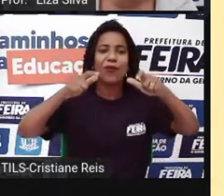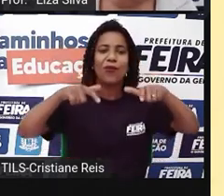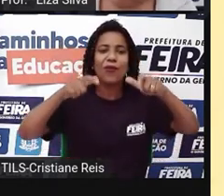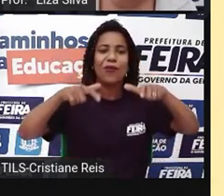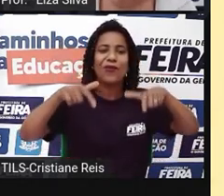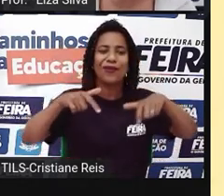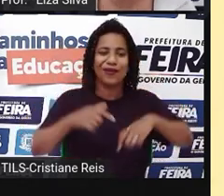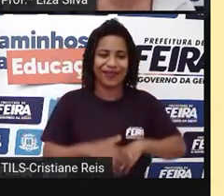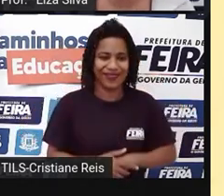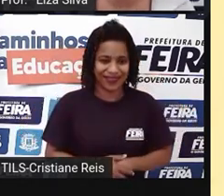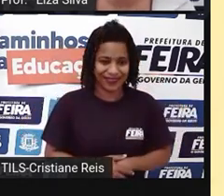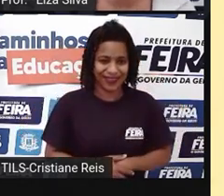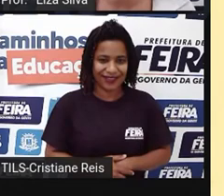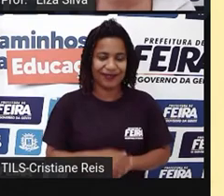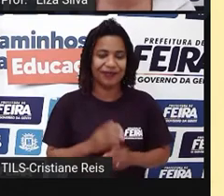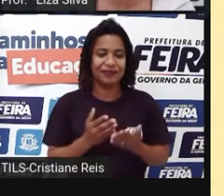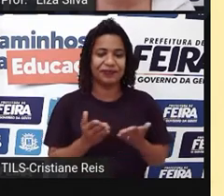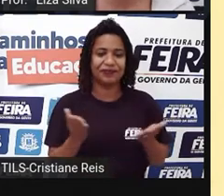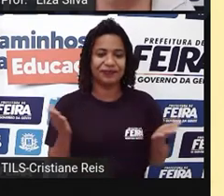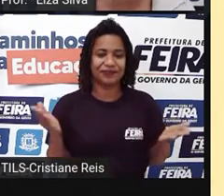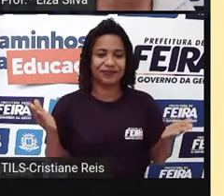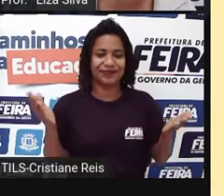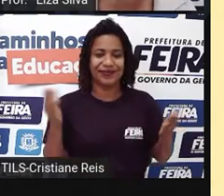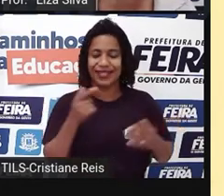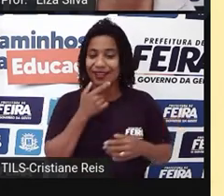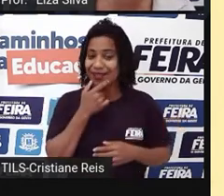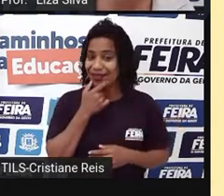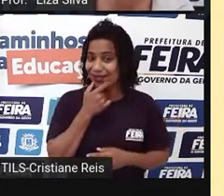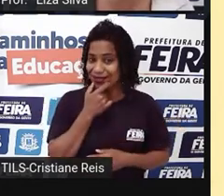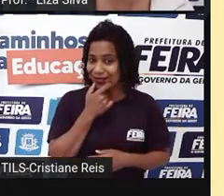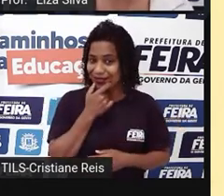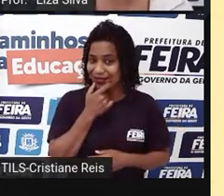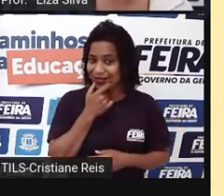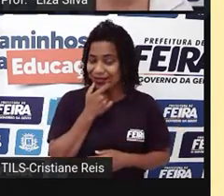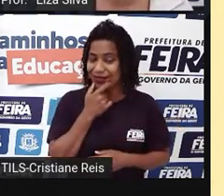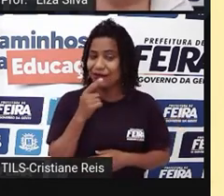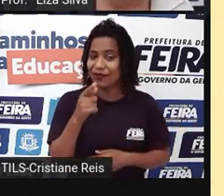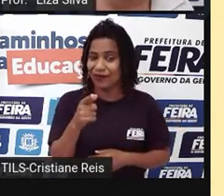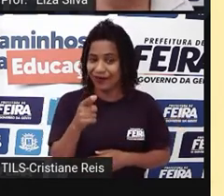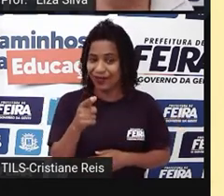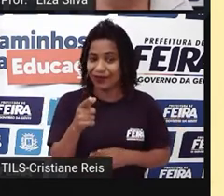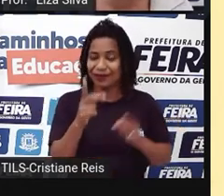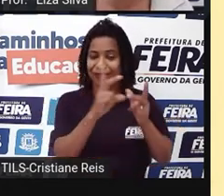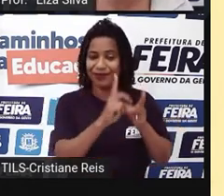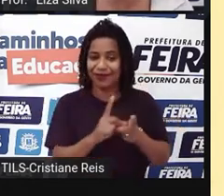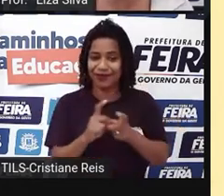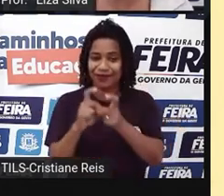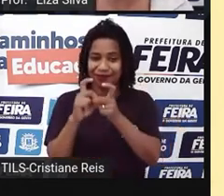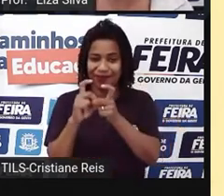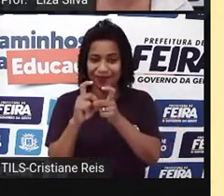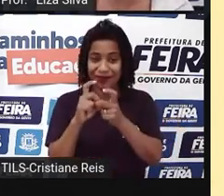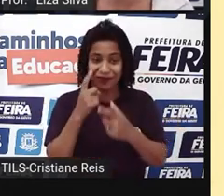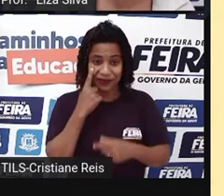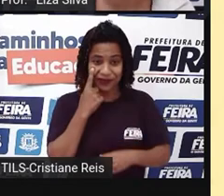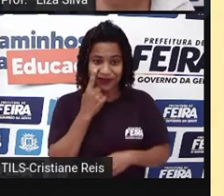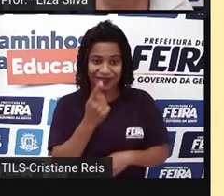I live in... Olha a preposição que a gente utiliza. Feira de Santana.